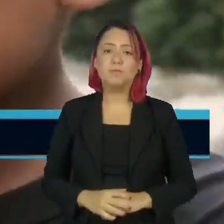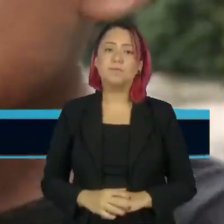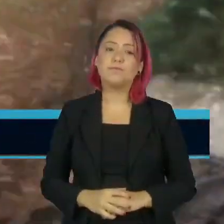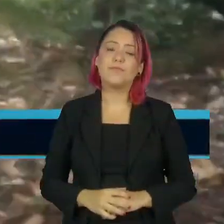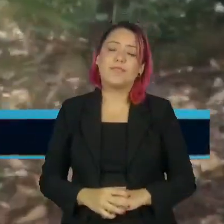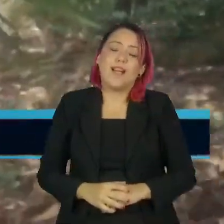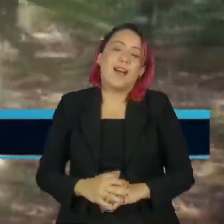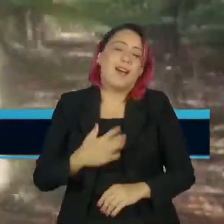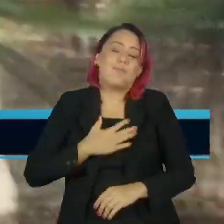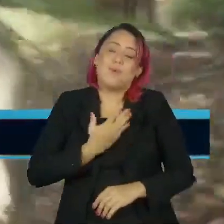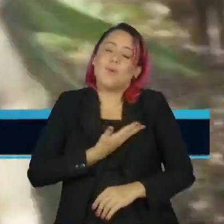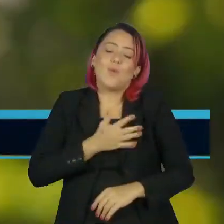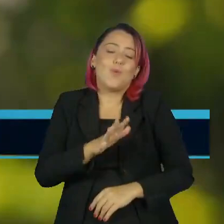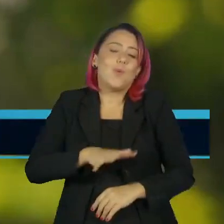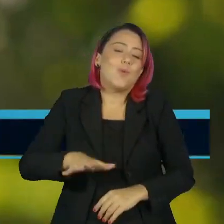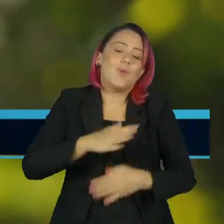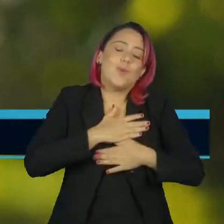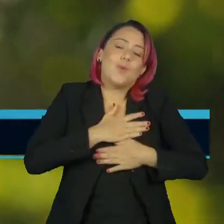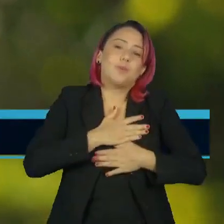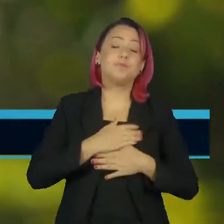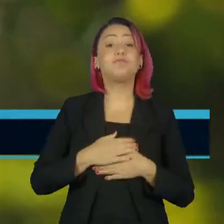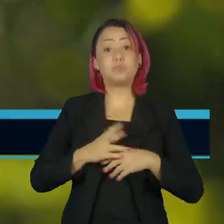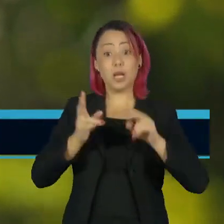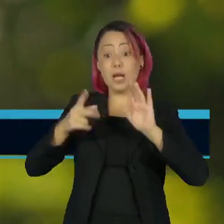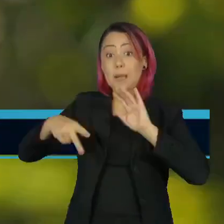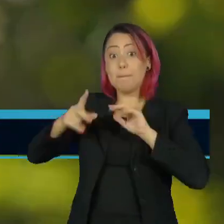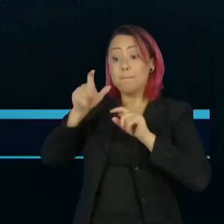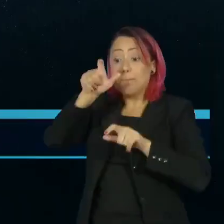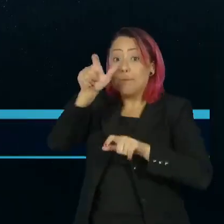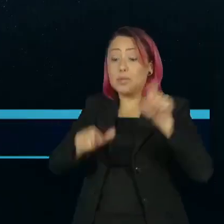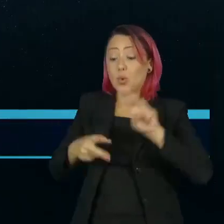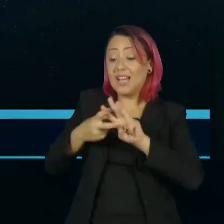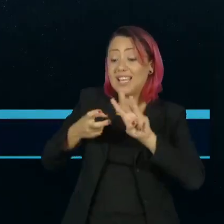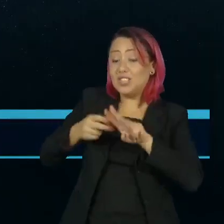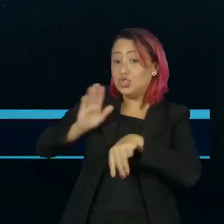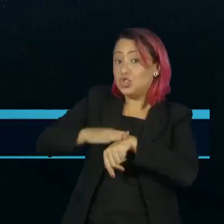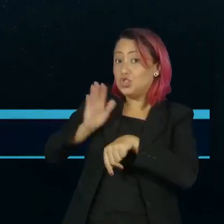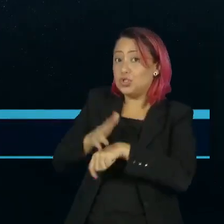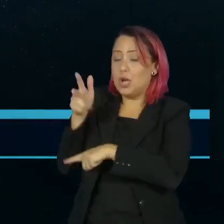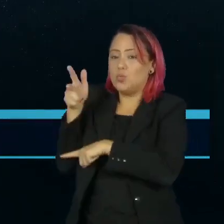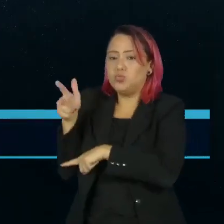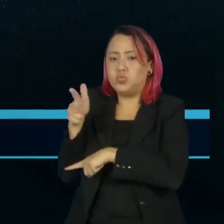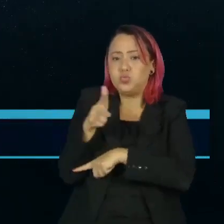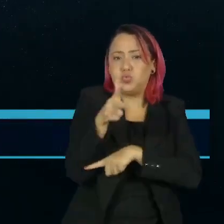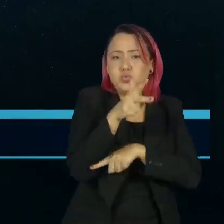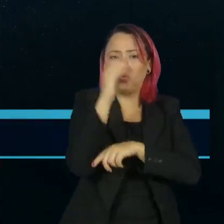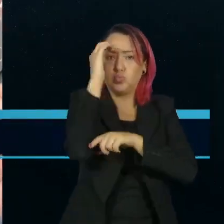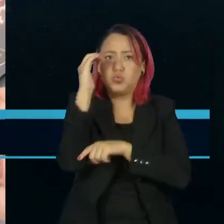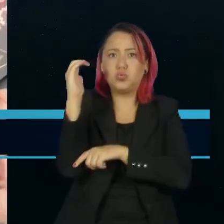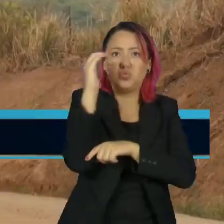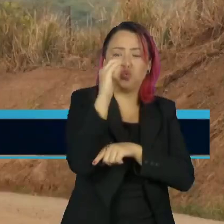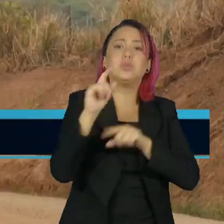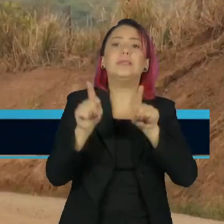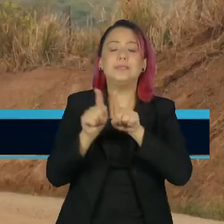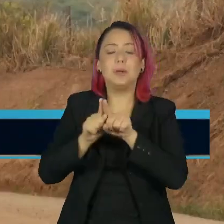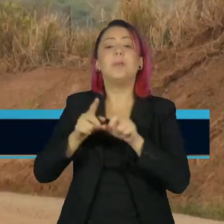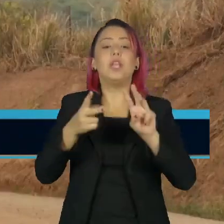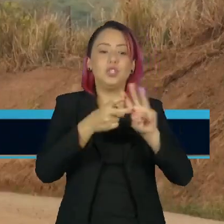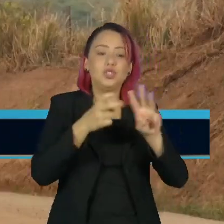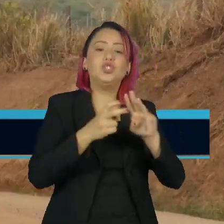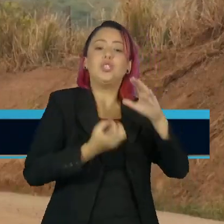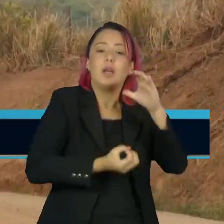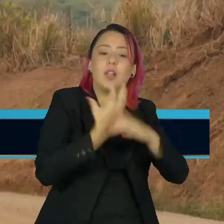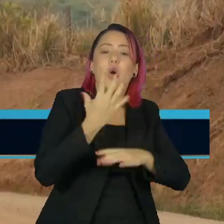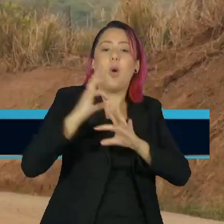Filmado pelos próprios indígenas, o documentário dirigido por Alex Pritz e produzido por Chai Surui passou